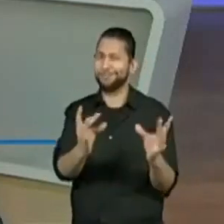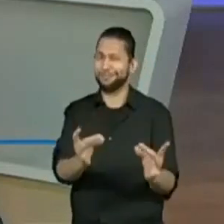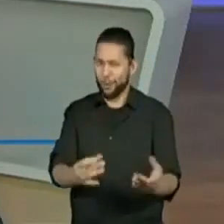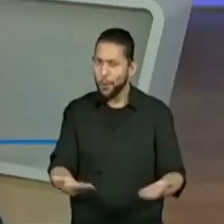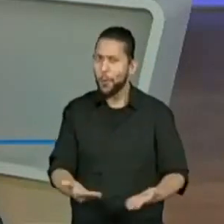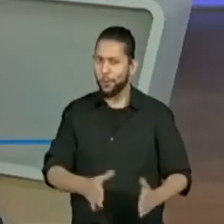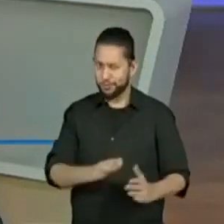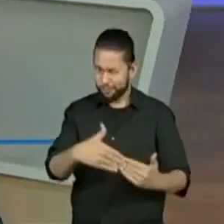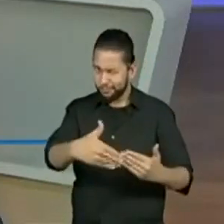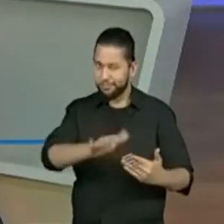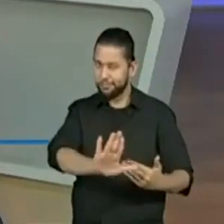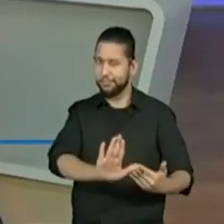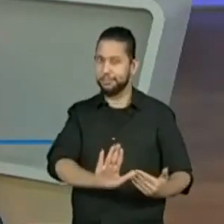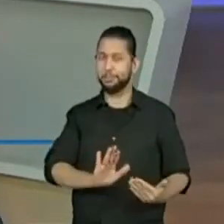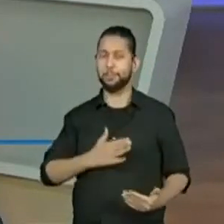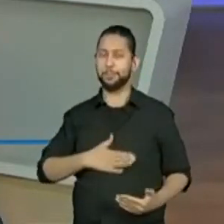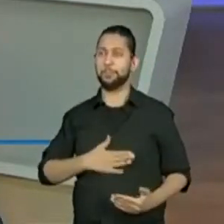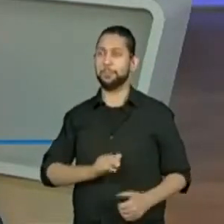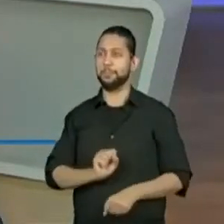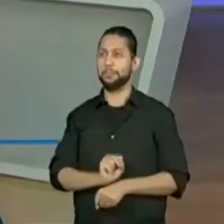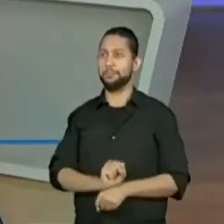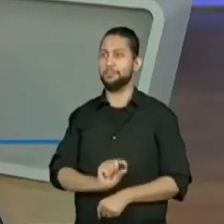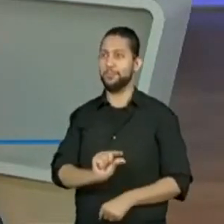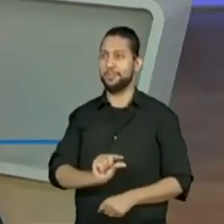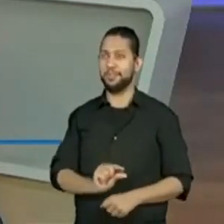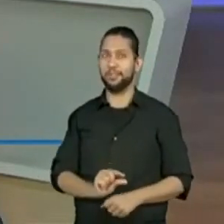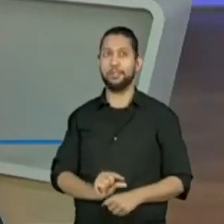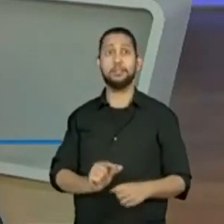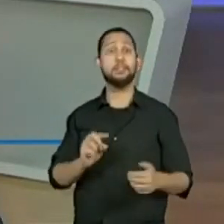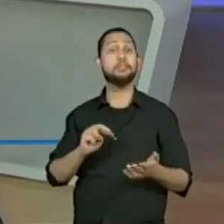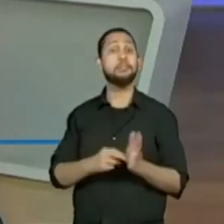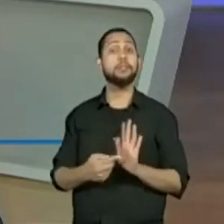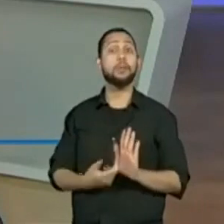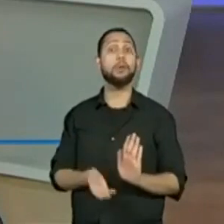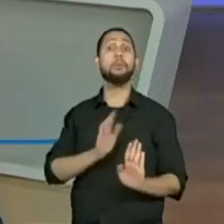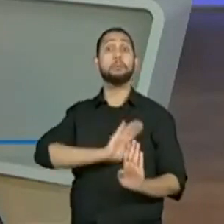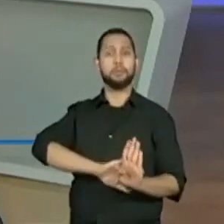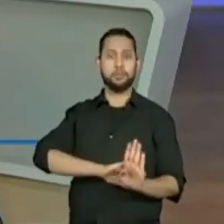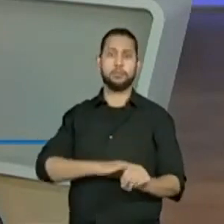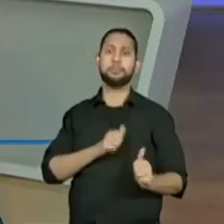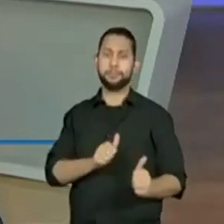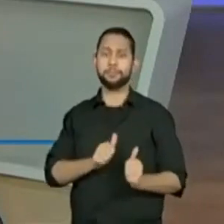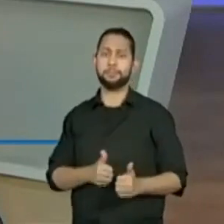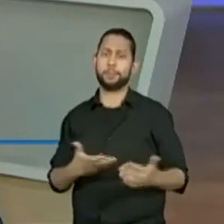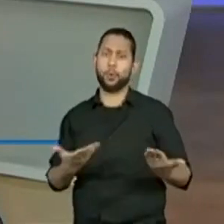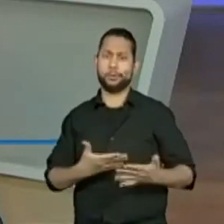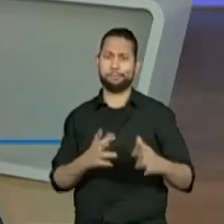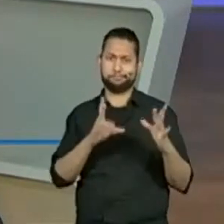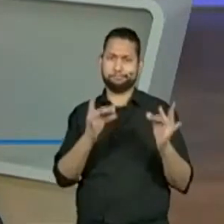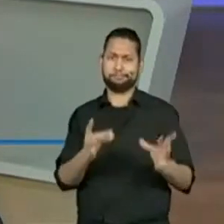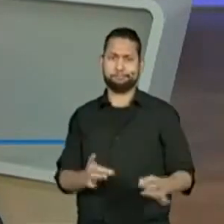hoje, mas calma lá. Ele entra como informação implícita, mas por enquanto eu não vou detalhar. A alegria